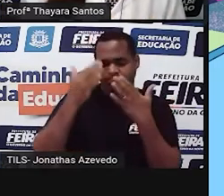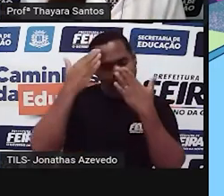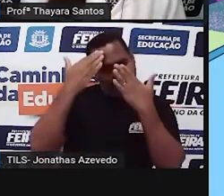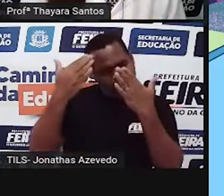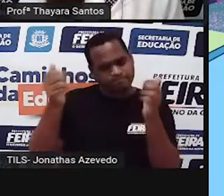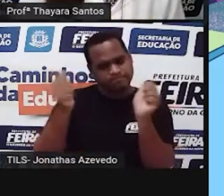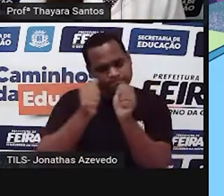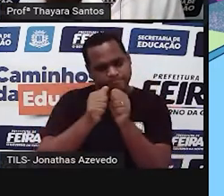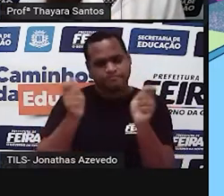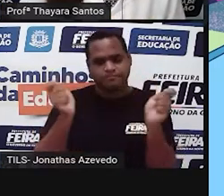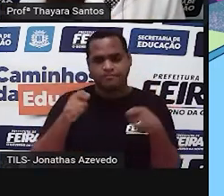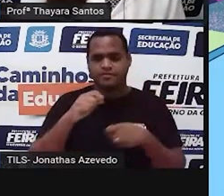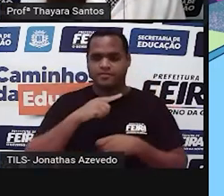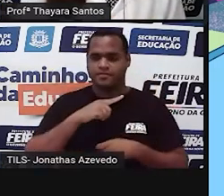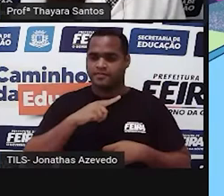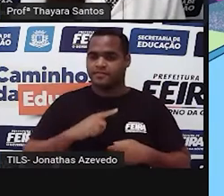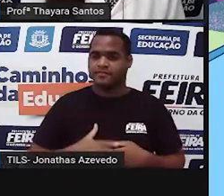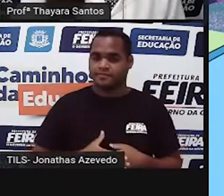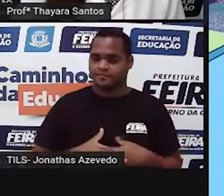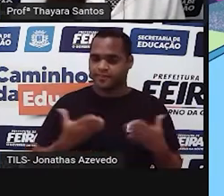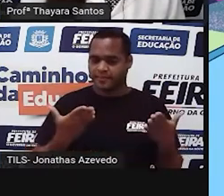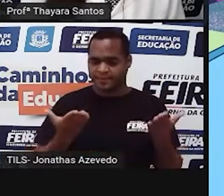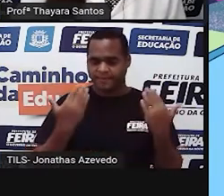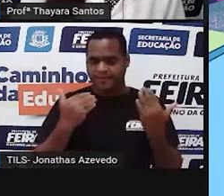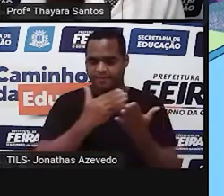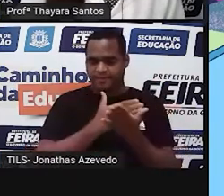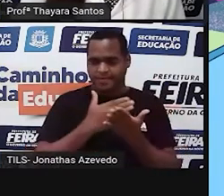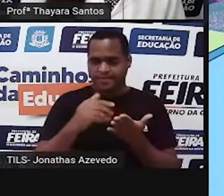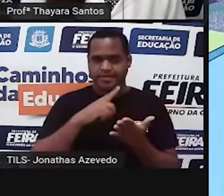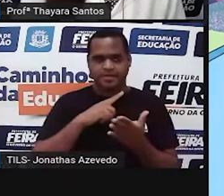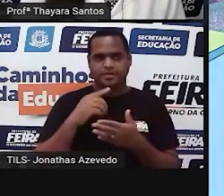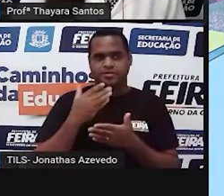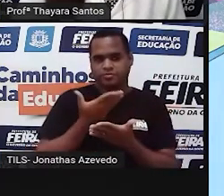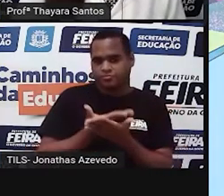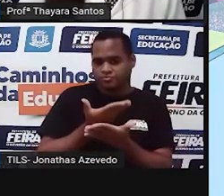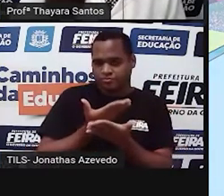aqui com a gente. E agora sim, vamos lá começar nossos estudos de hoje.